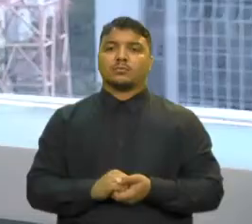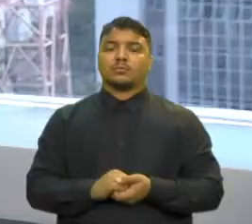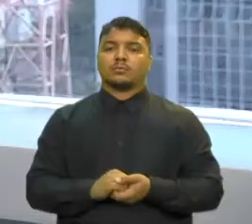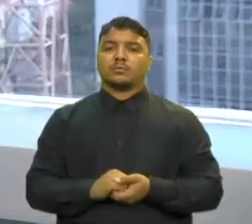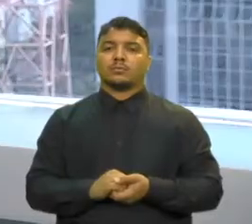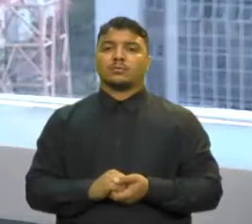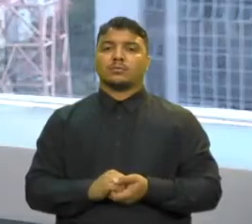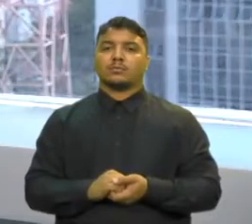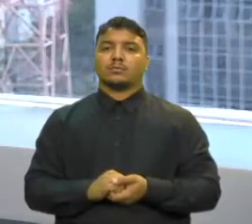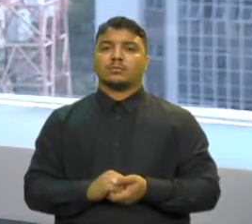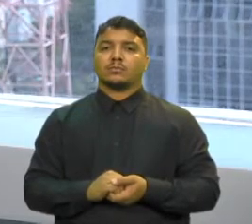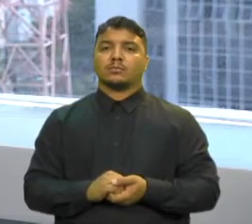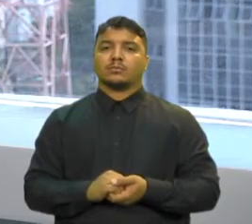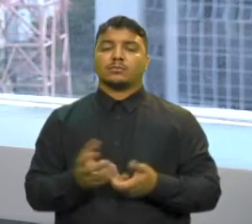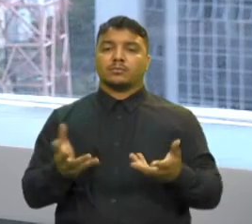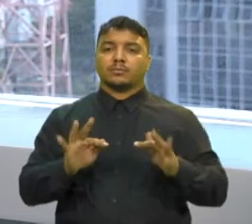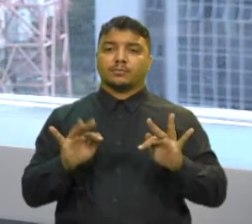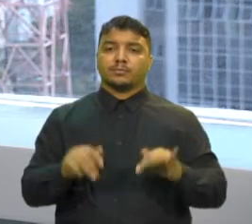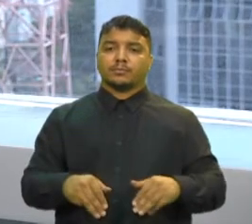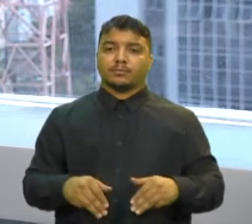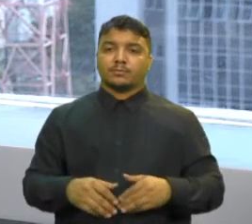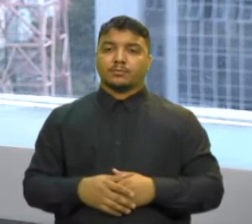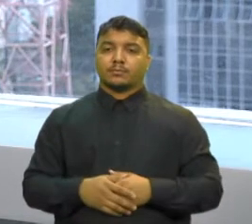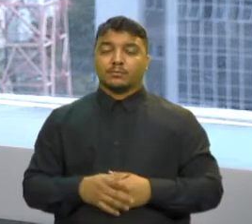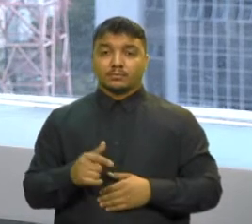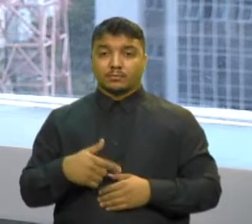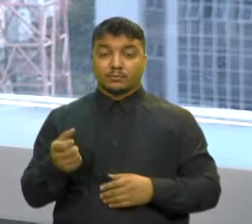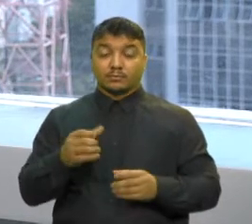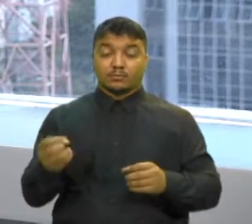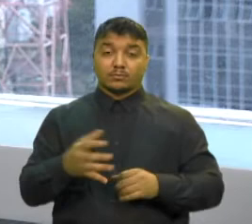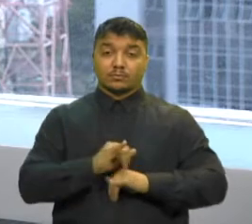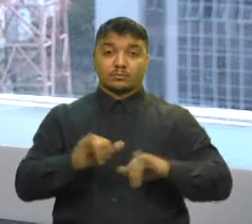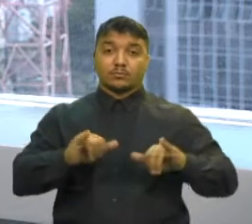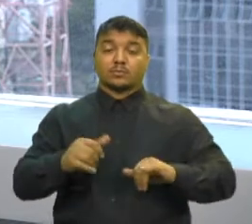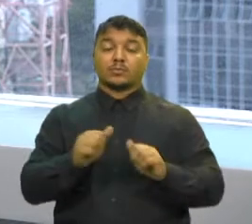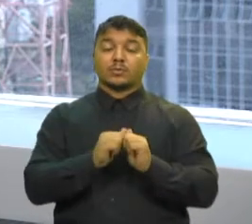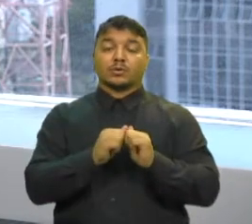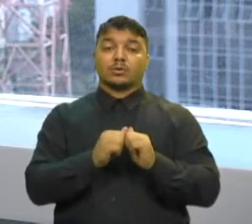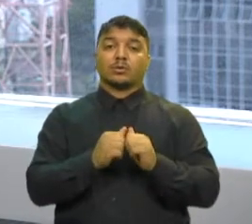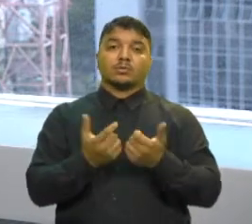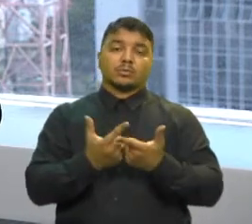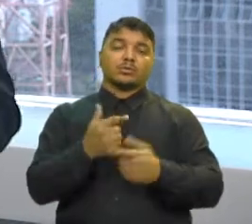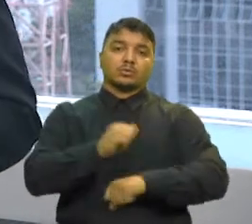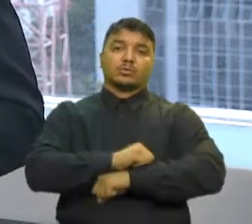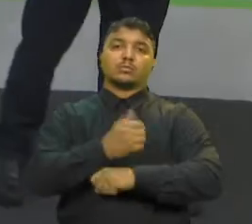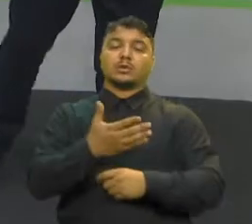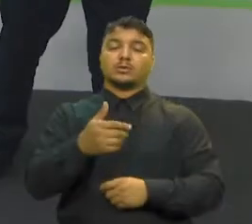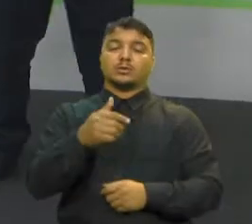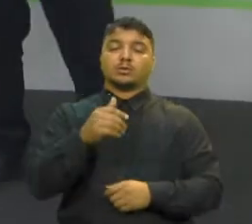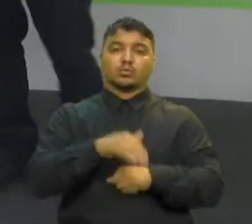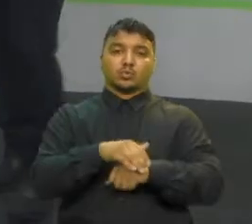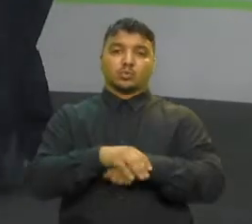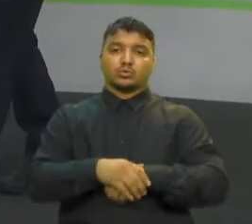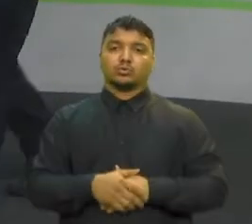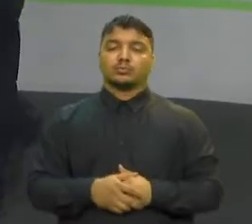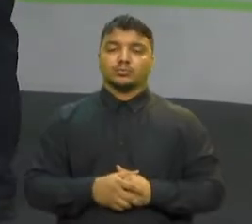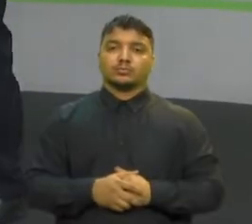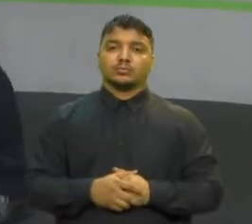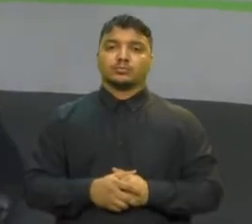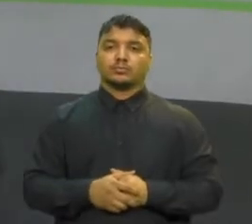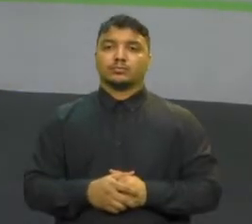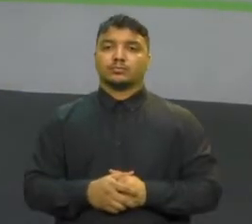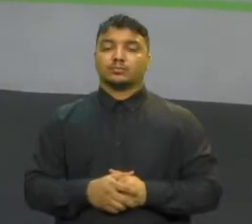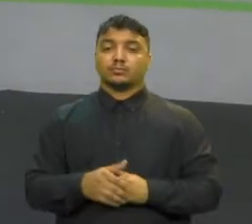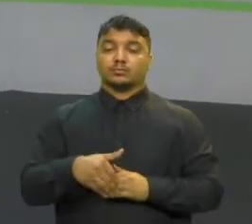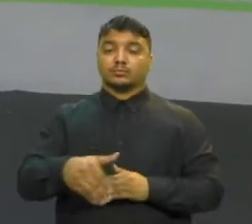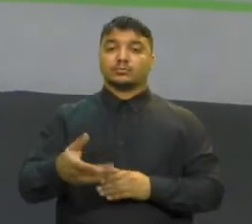A gente fica por aqui Mais notícias no Jornal Assembleia que começa às 10 para as 7 da noite Assista logo a